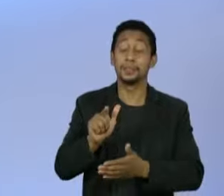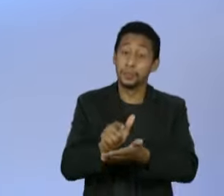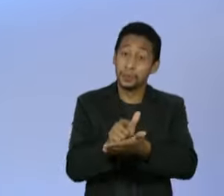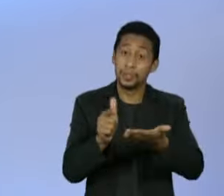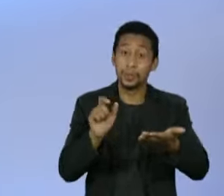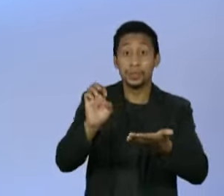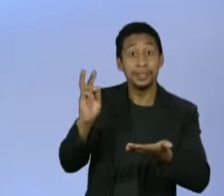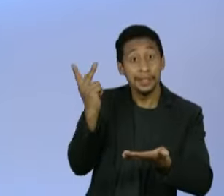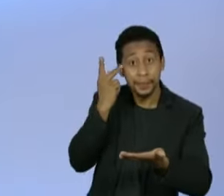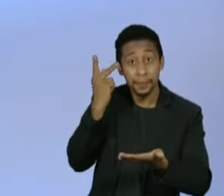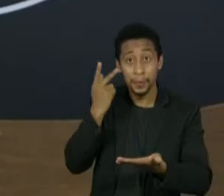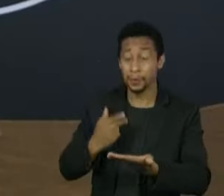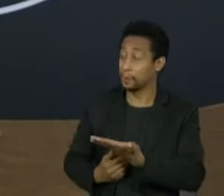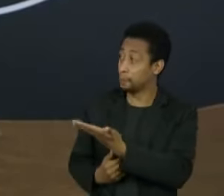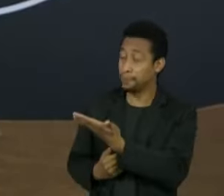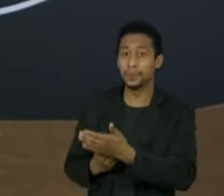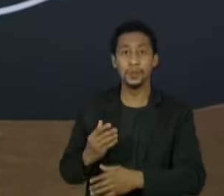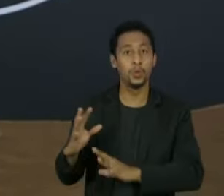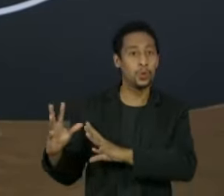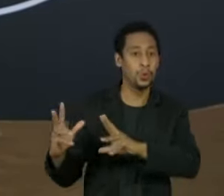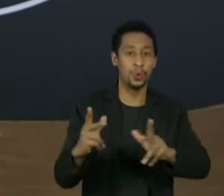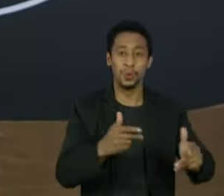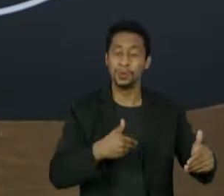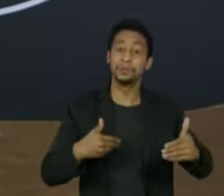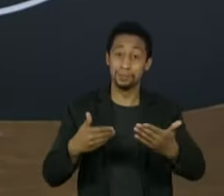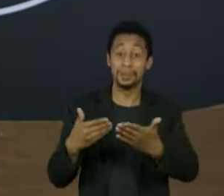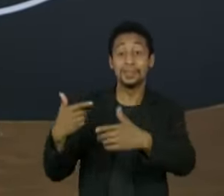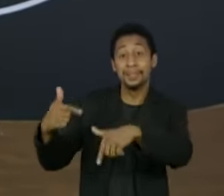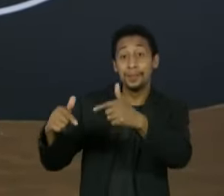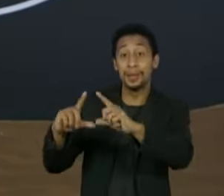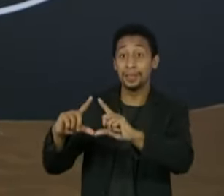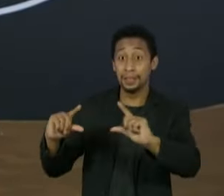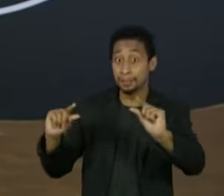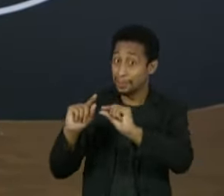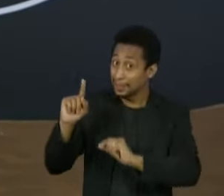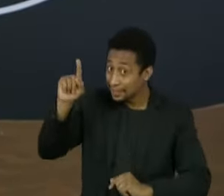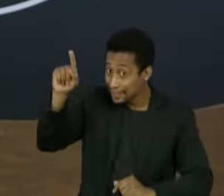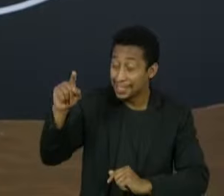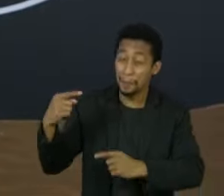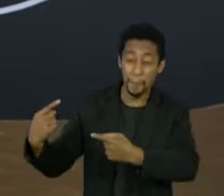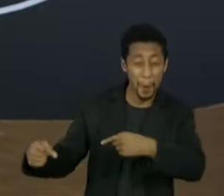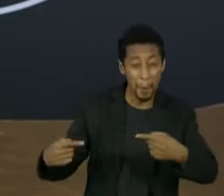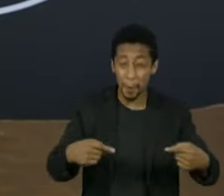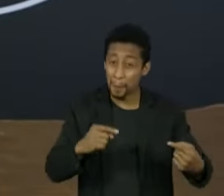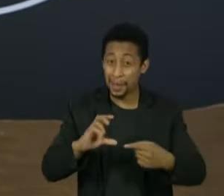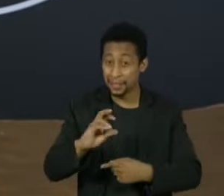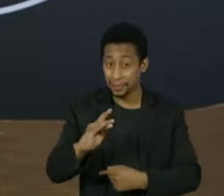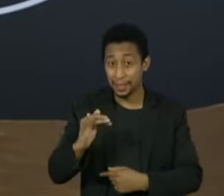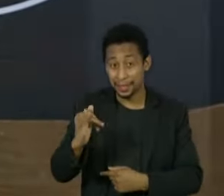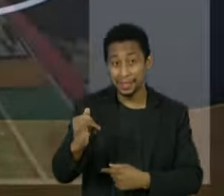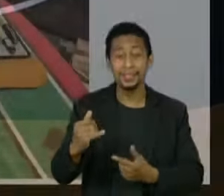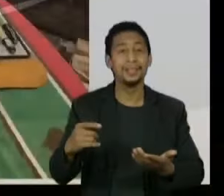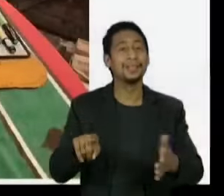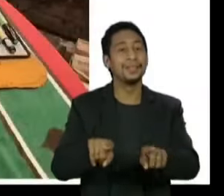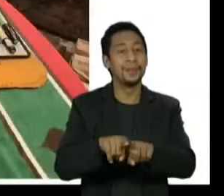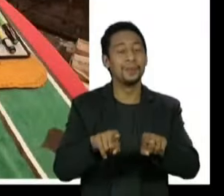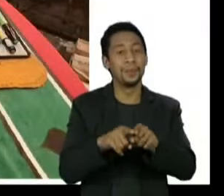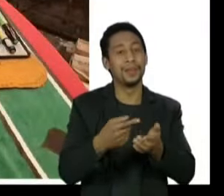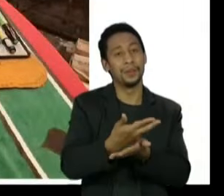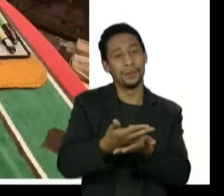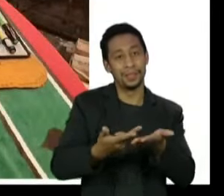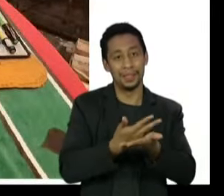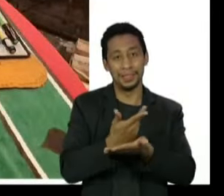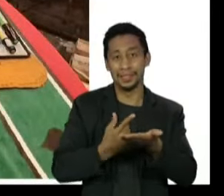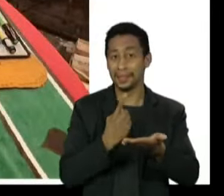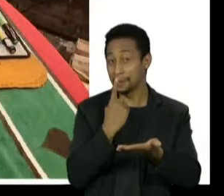Jornal Estado de São Paulo. Todos eles atuam em Brasília, no olho do furacão da CPI. Voltamos ainda com os desenhos em tempo